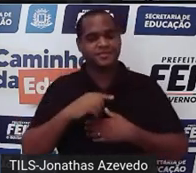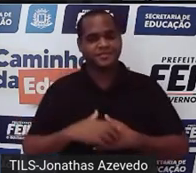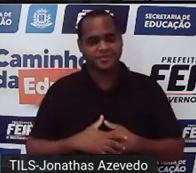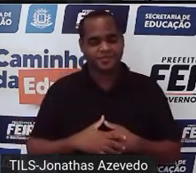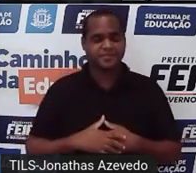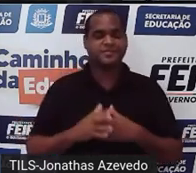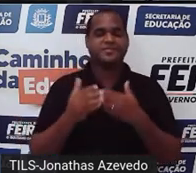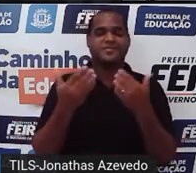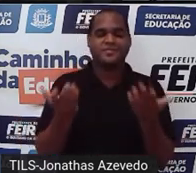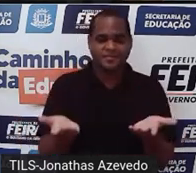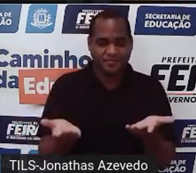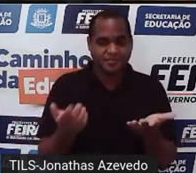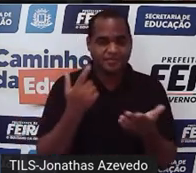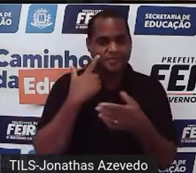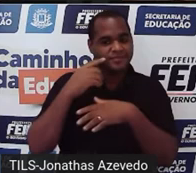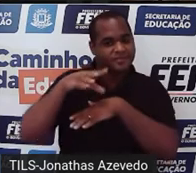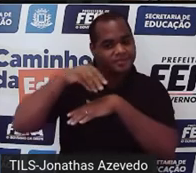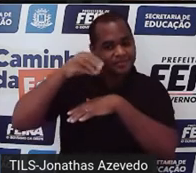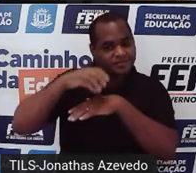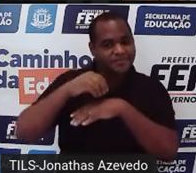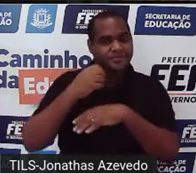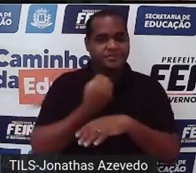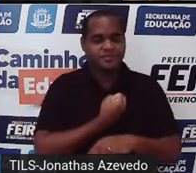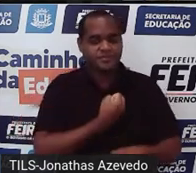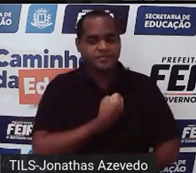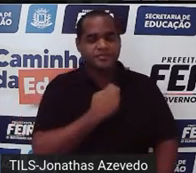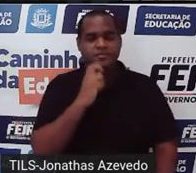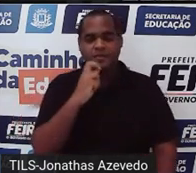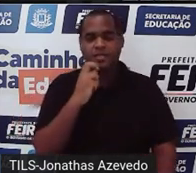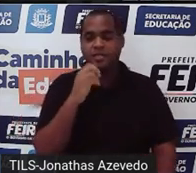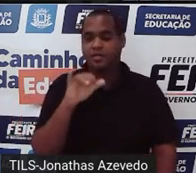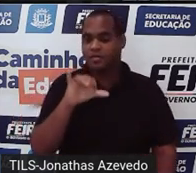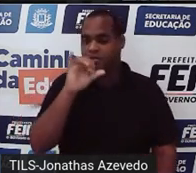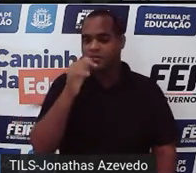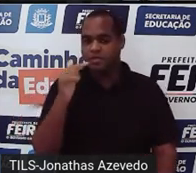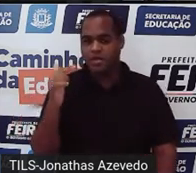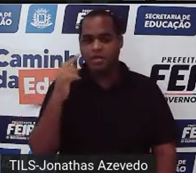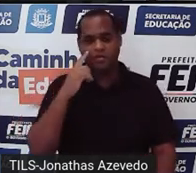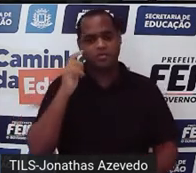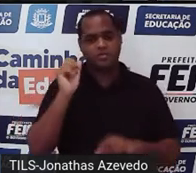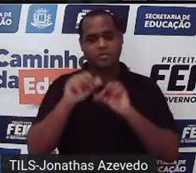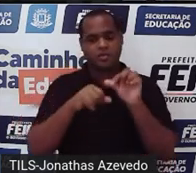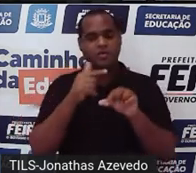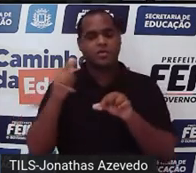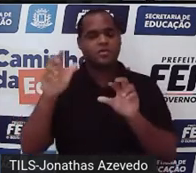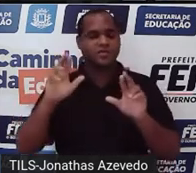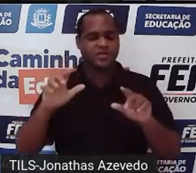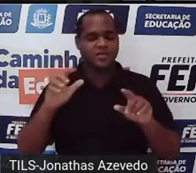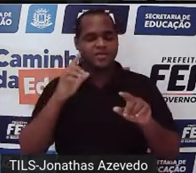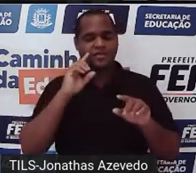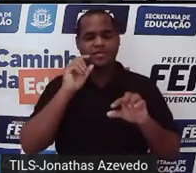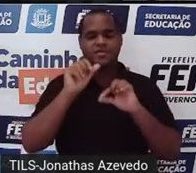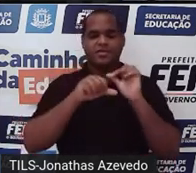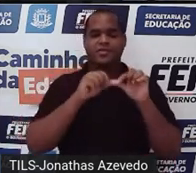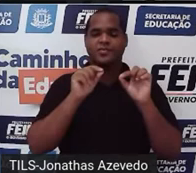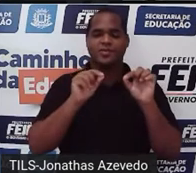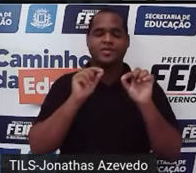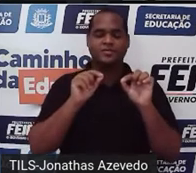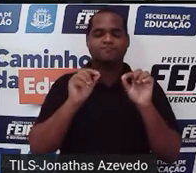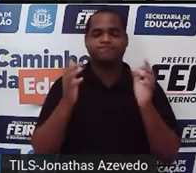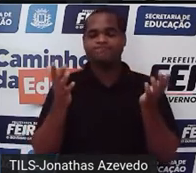então pegando o 5 que não tem y colocando do outro lado né? verdade ali ficaria